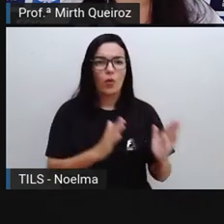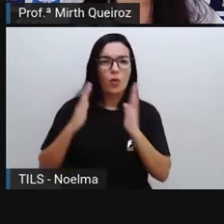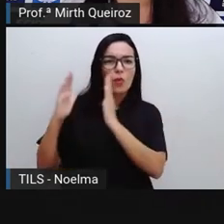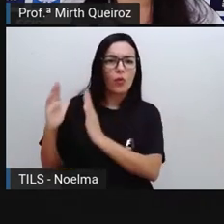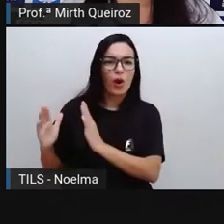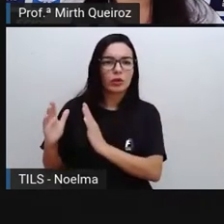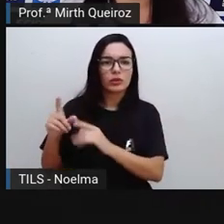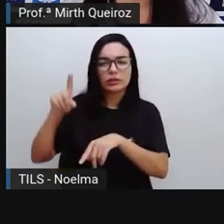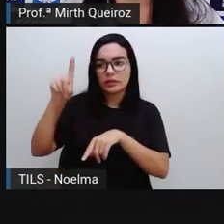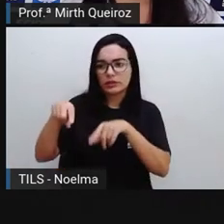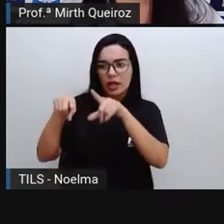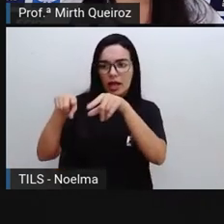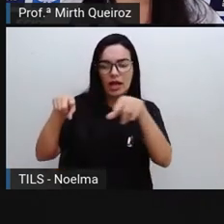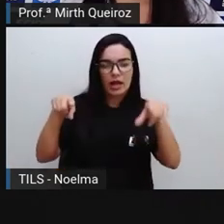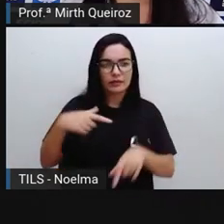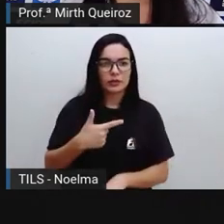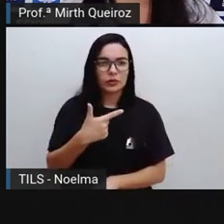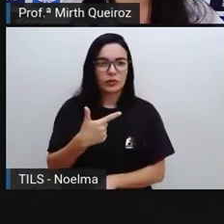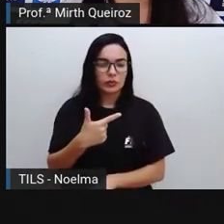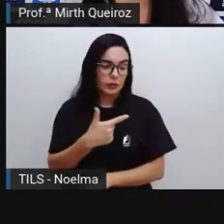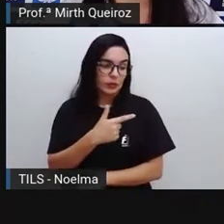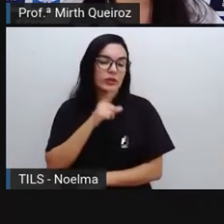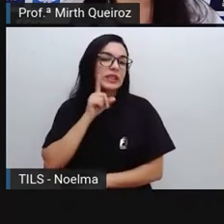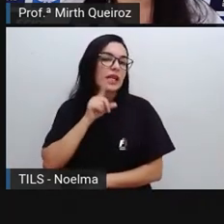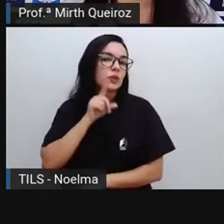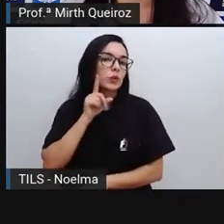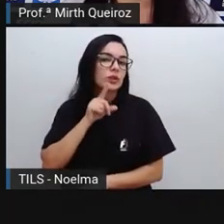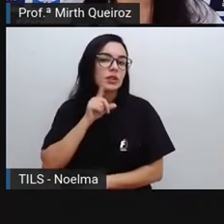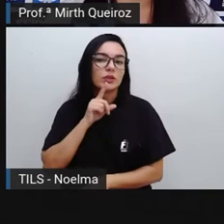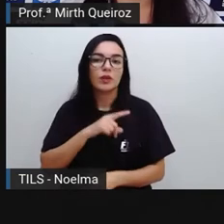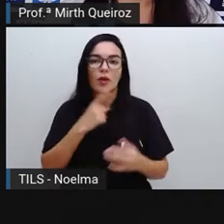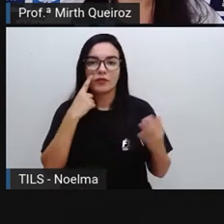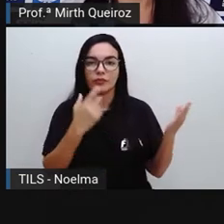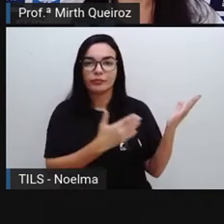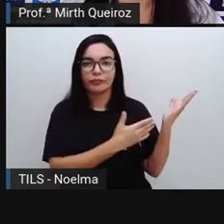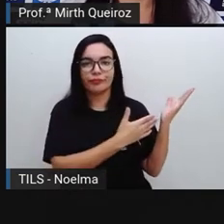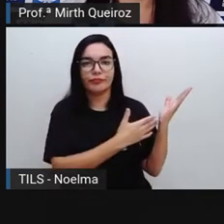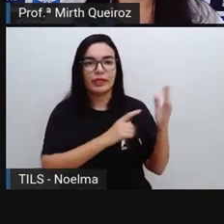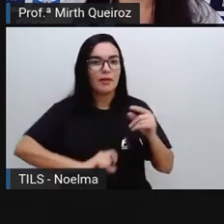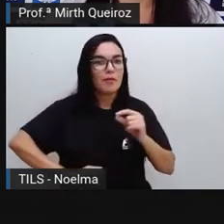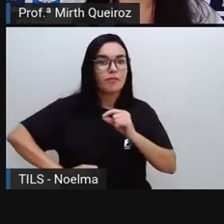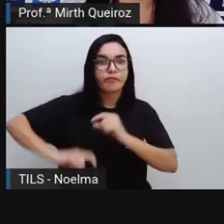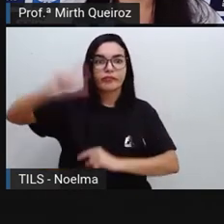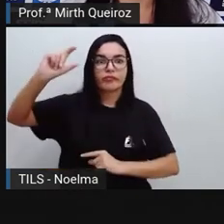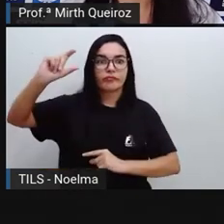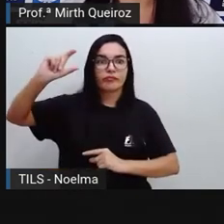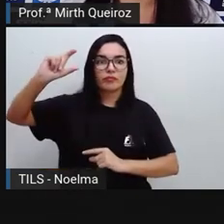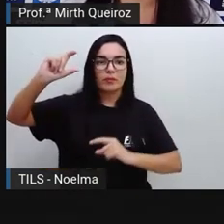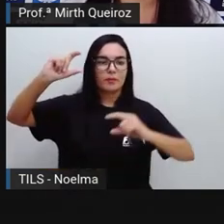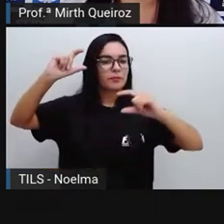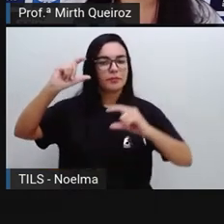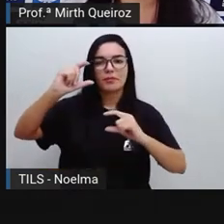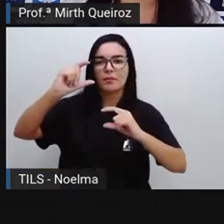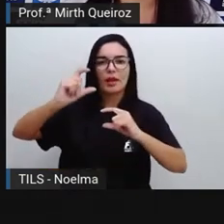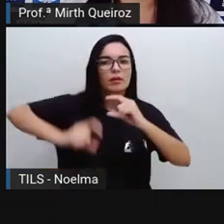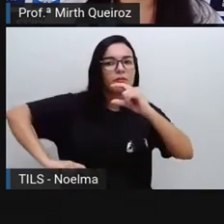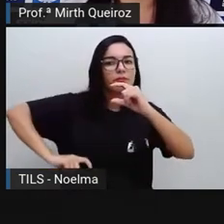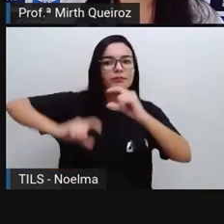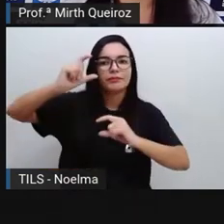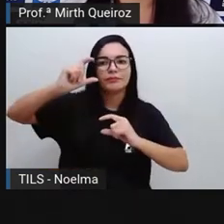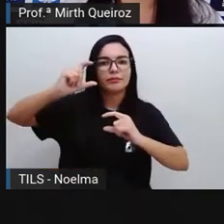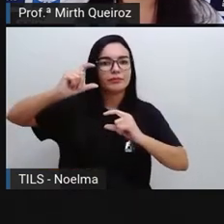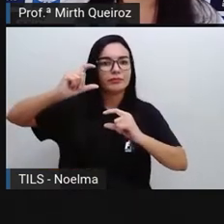estava superior e 2019 já teve casos que nos últimos anos,